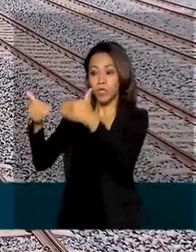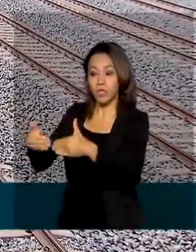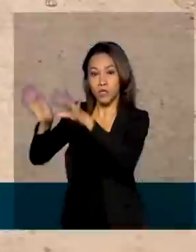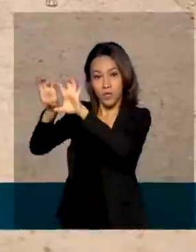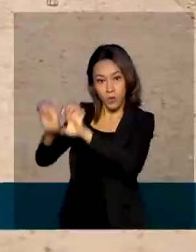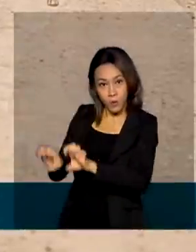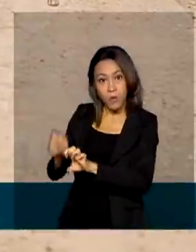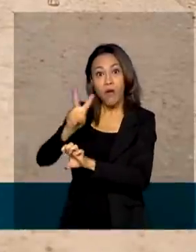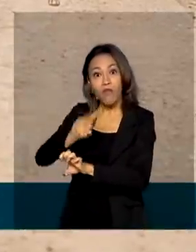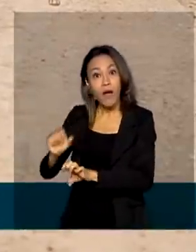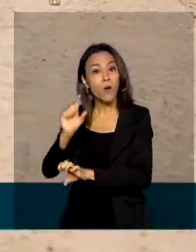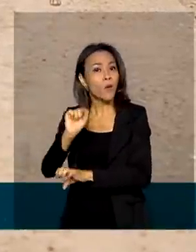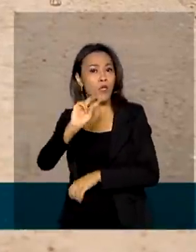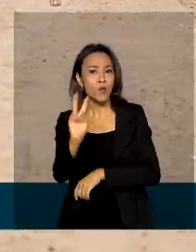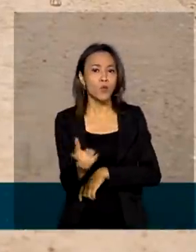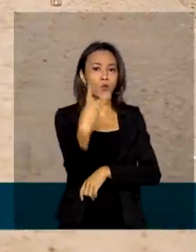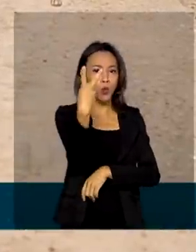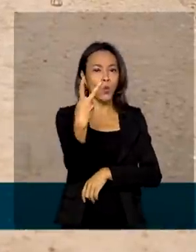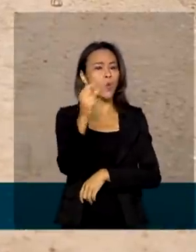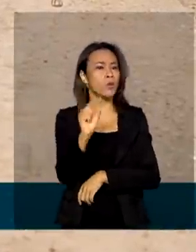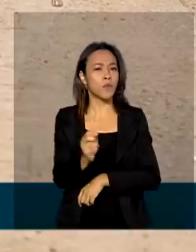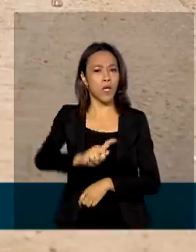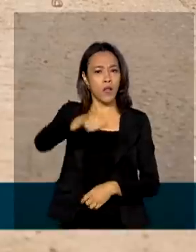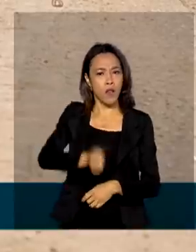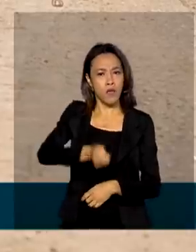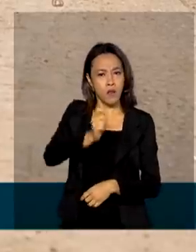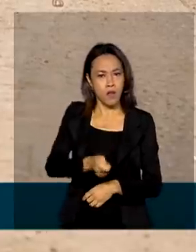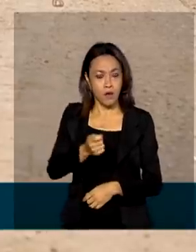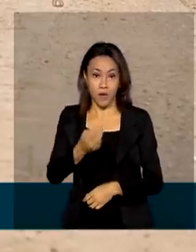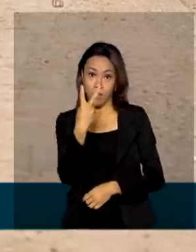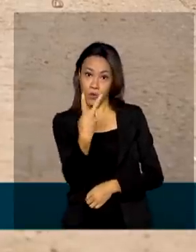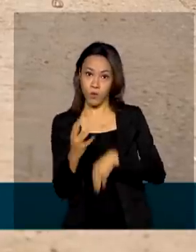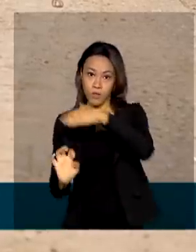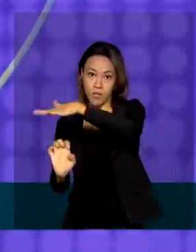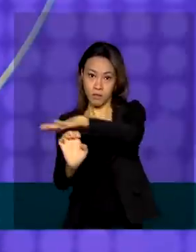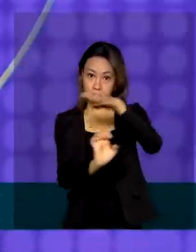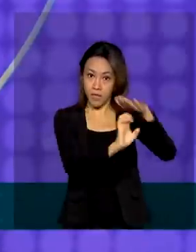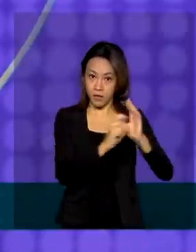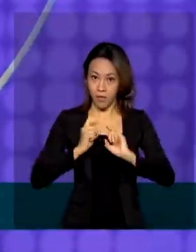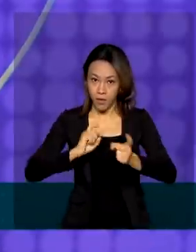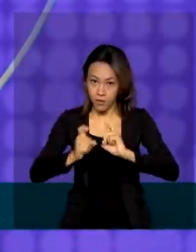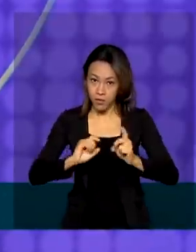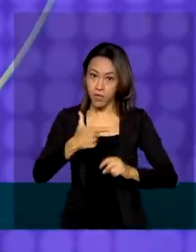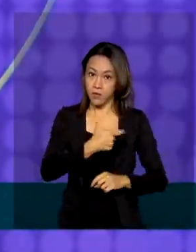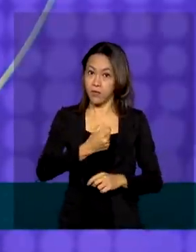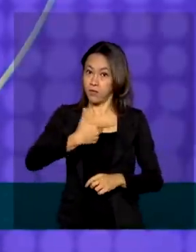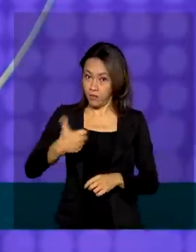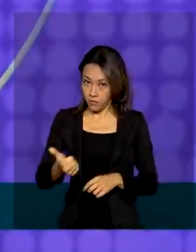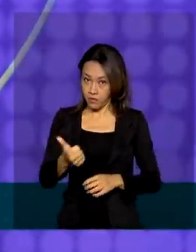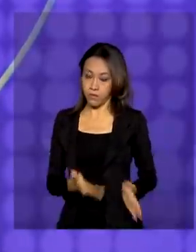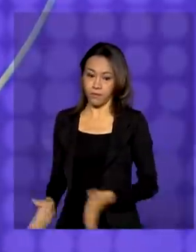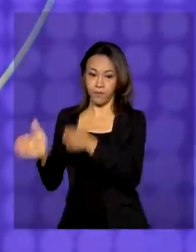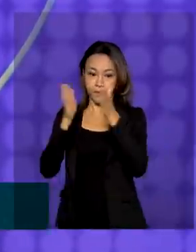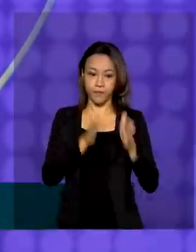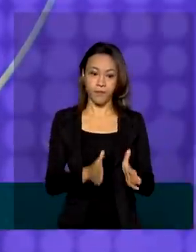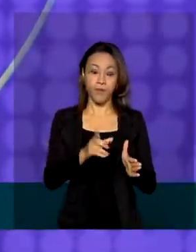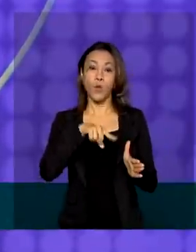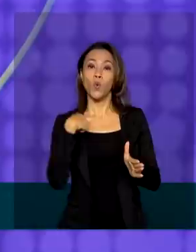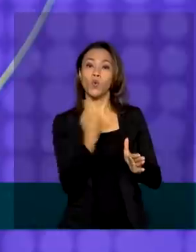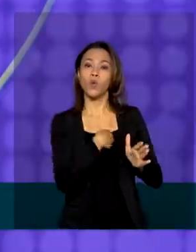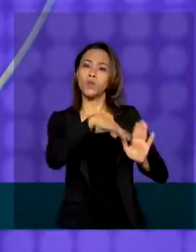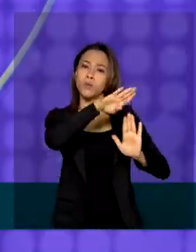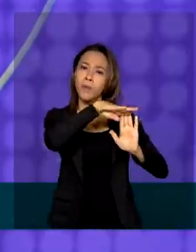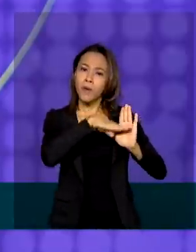vai conceder duas ferrovias à iniciativa privada em 2021. Nosso programa ferroviário